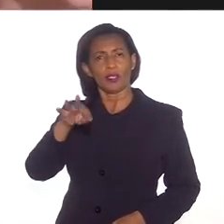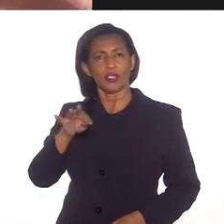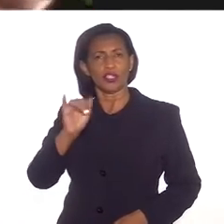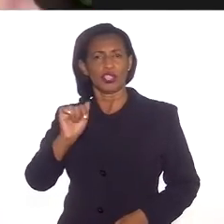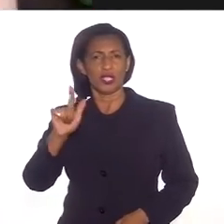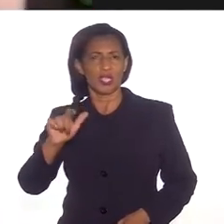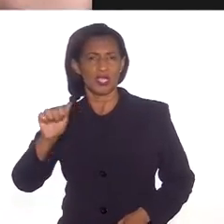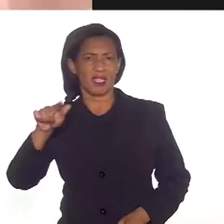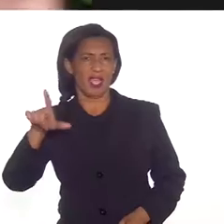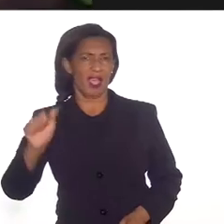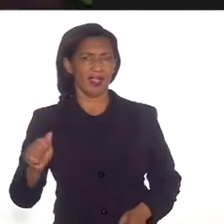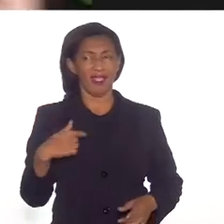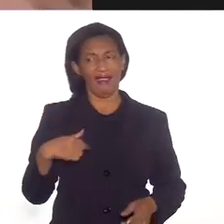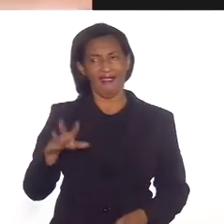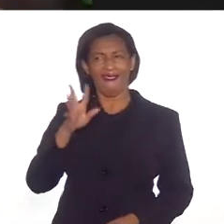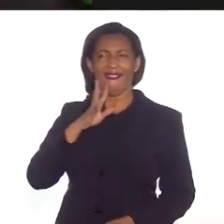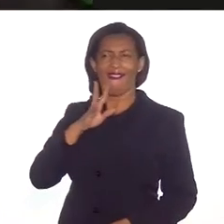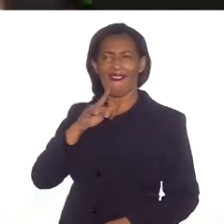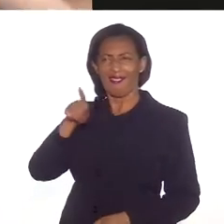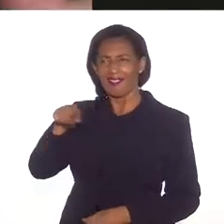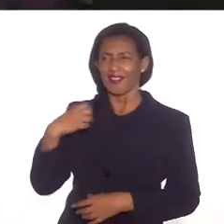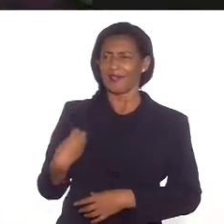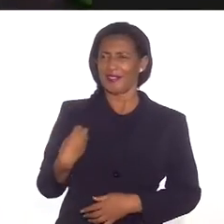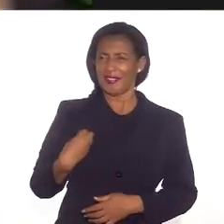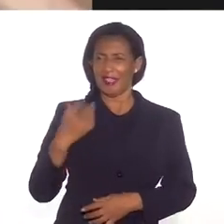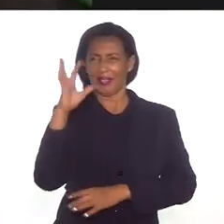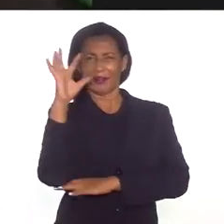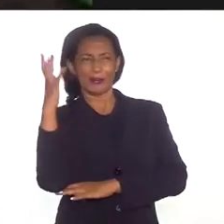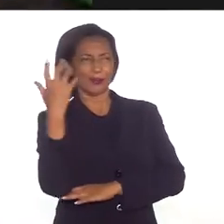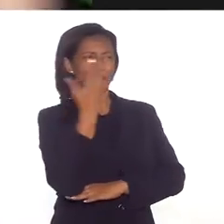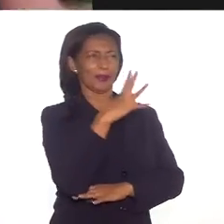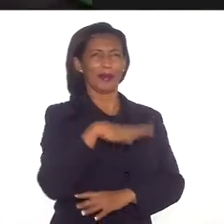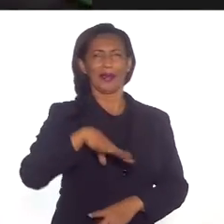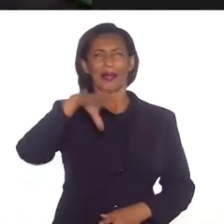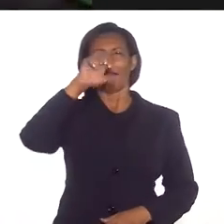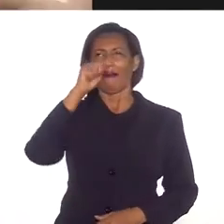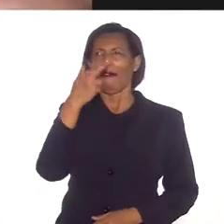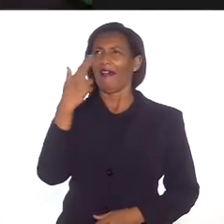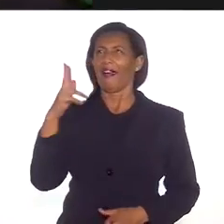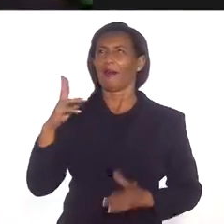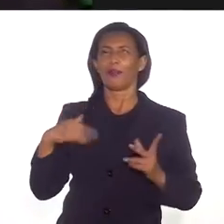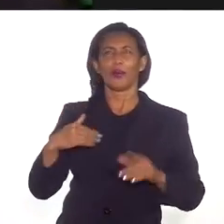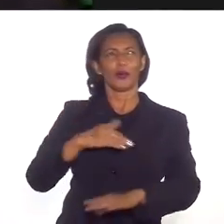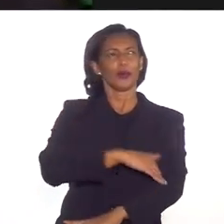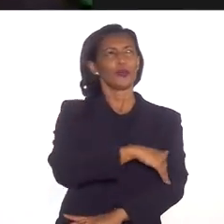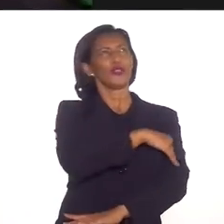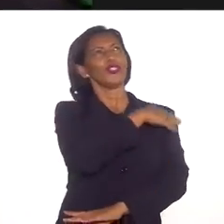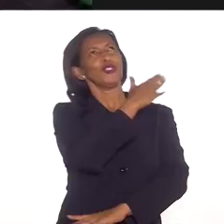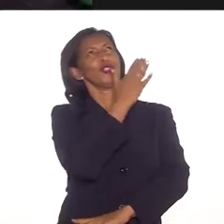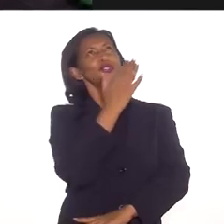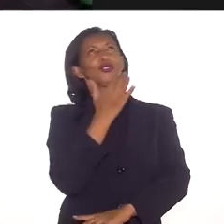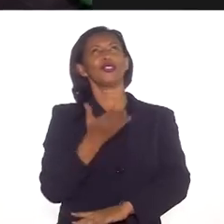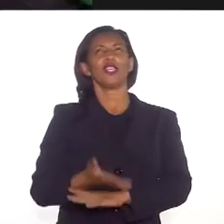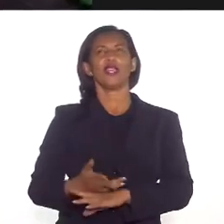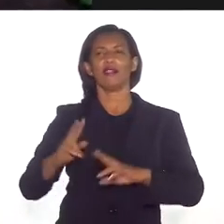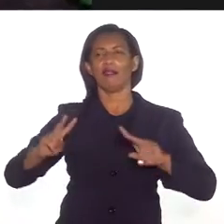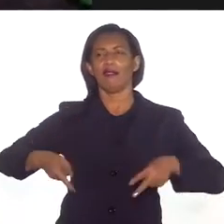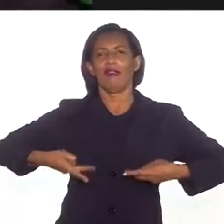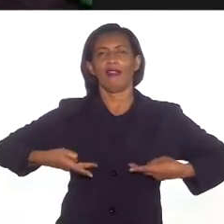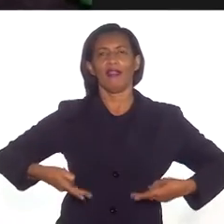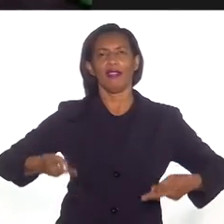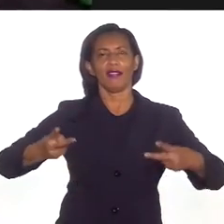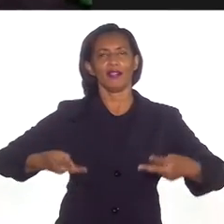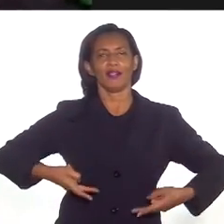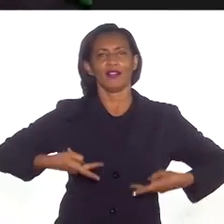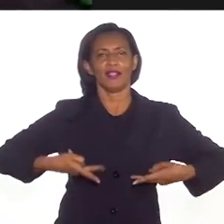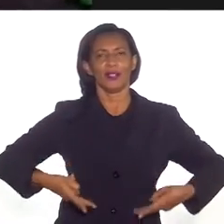romantizado, a índia legal, vive lá no meio da floresta, respirar puro, passa o dia inteiro só balançando na